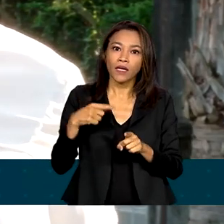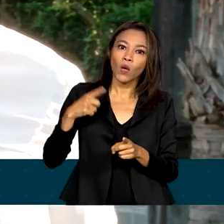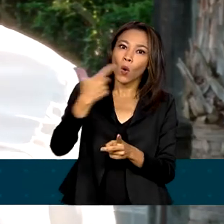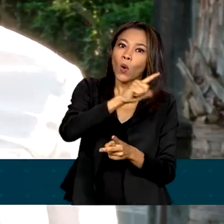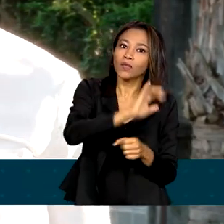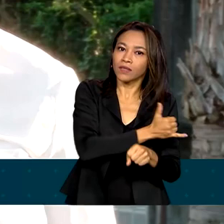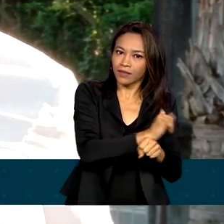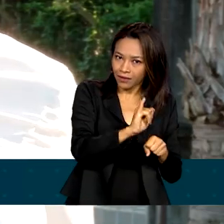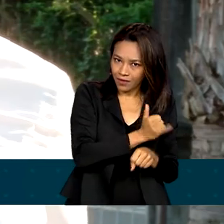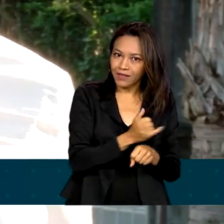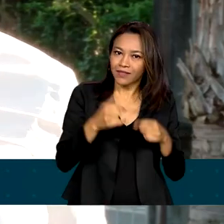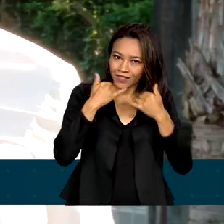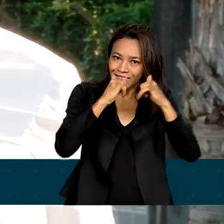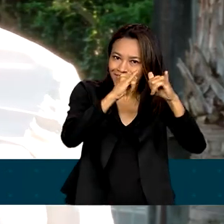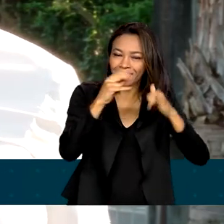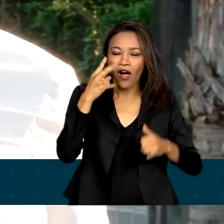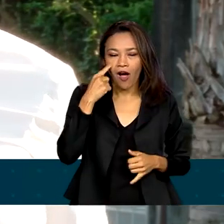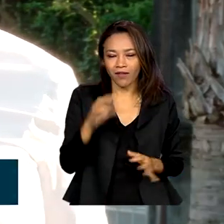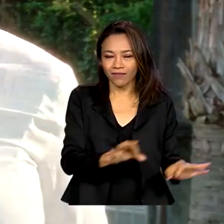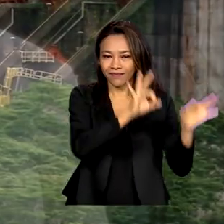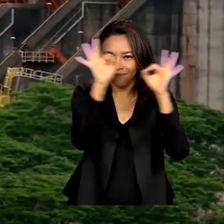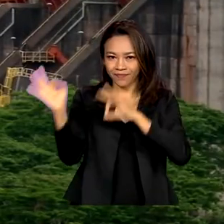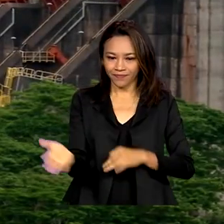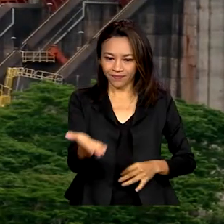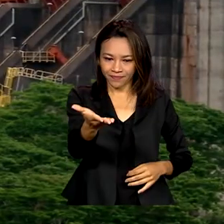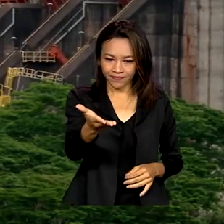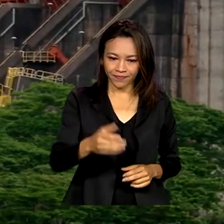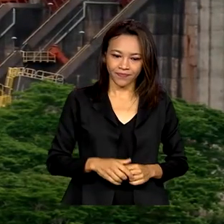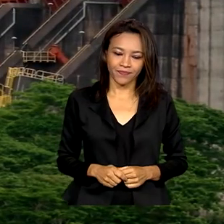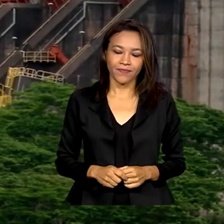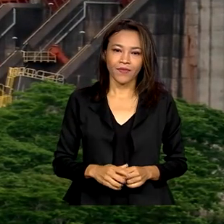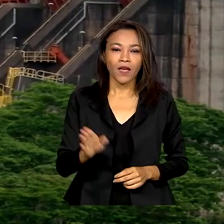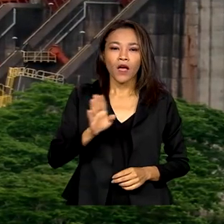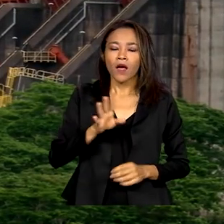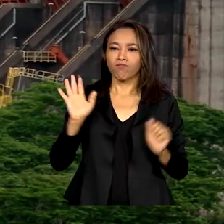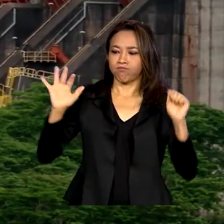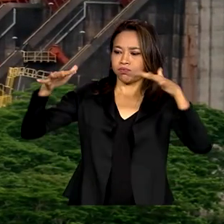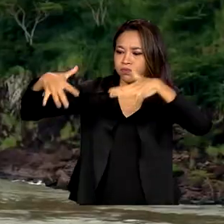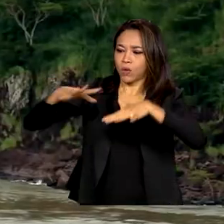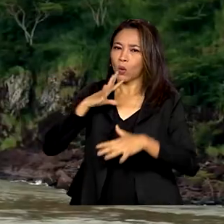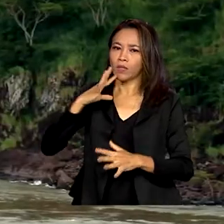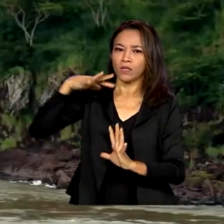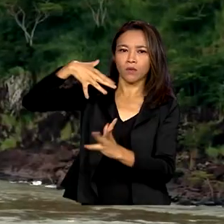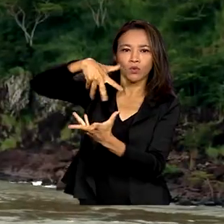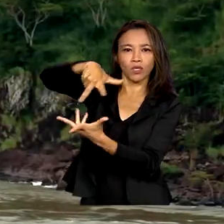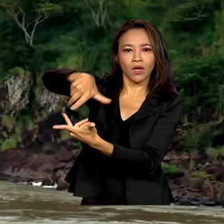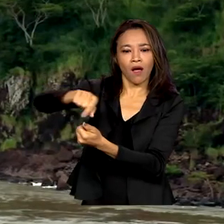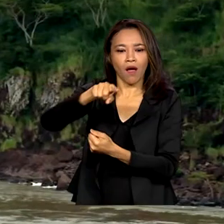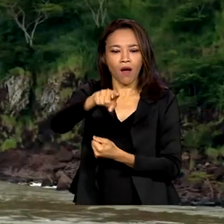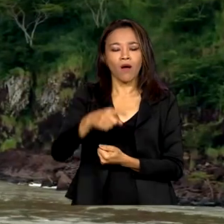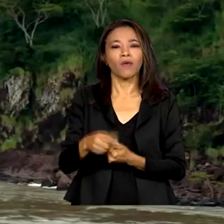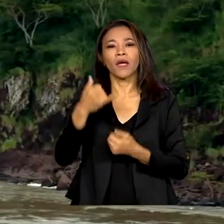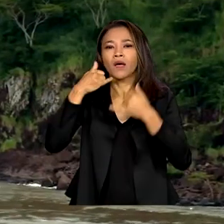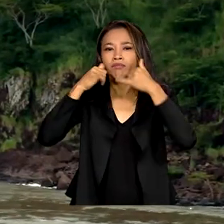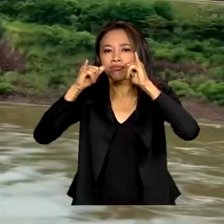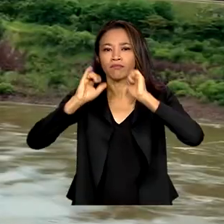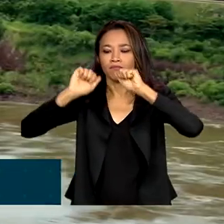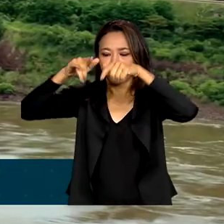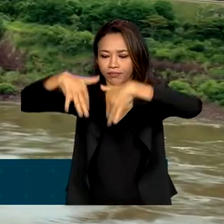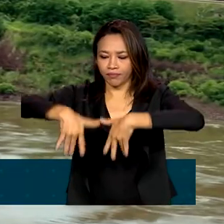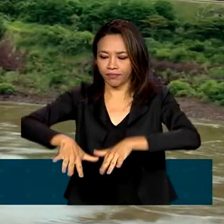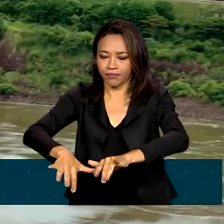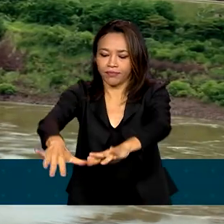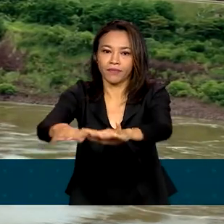alternativas. Vamos ver na reportagem. Conhecida internacionalmente pela produção de energia hidrelétrica,